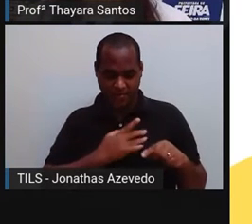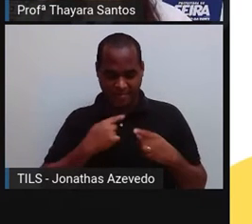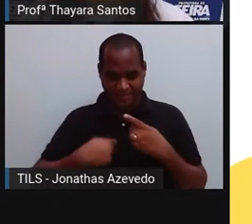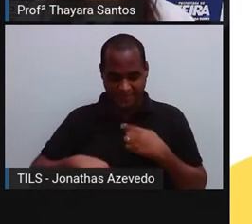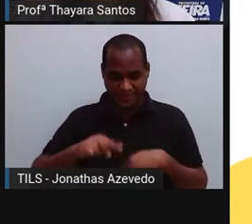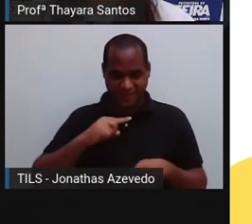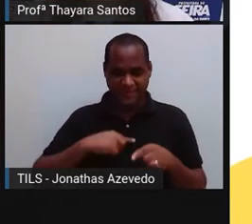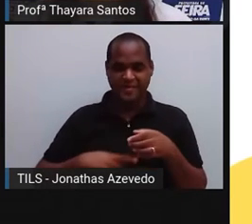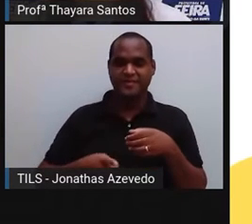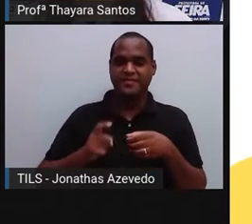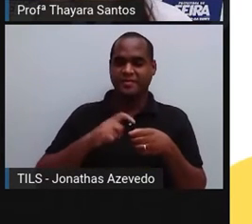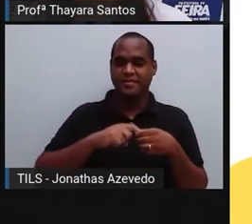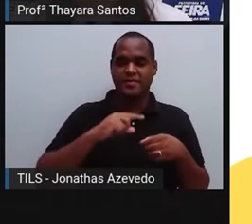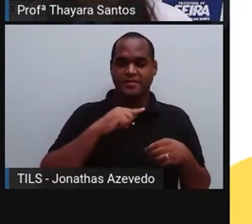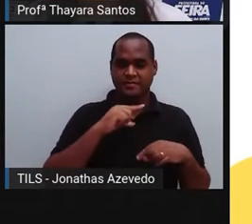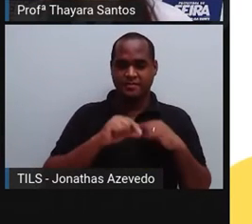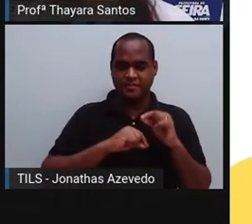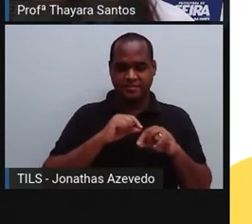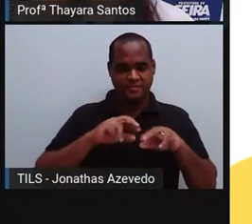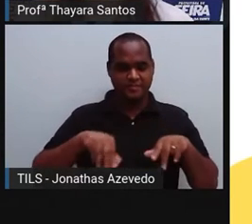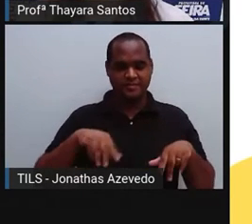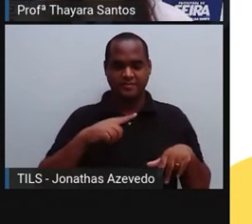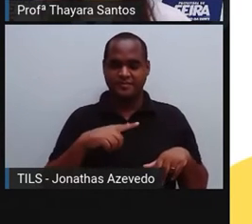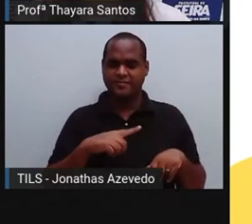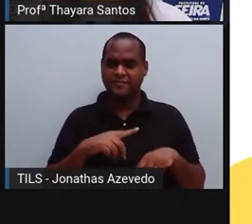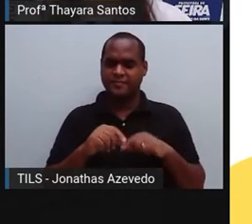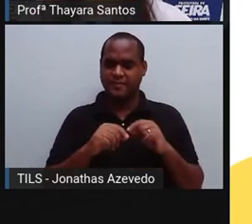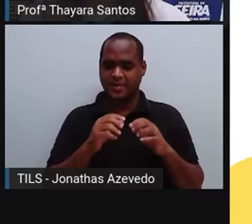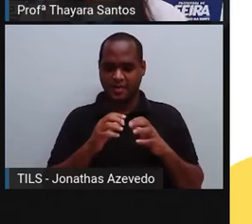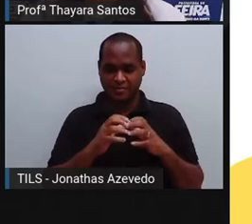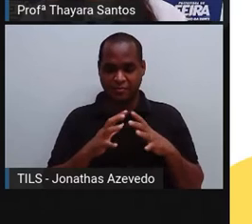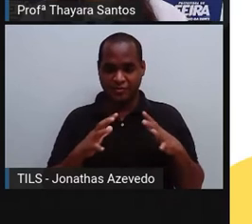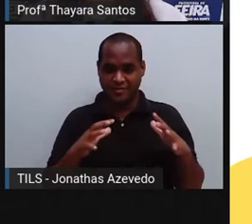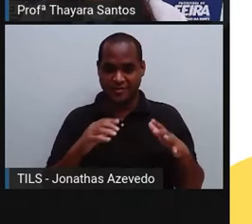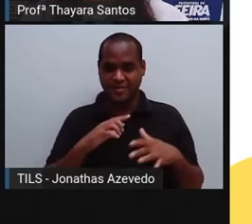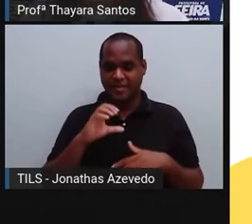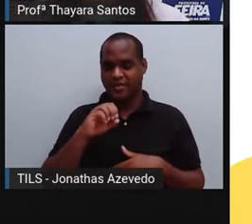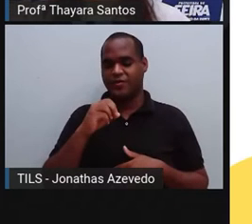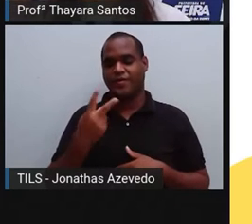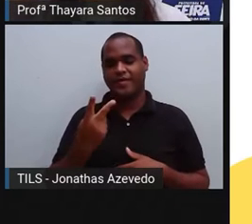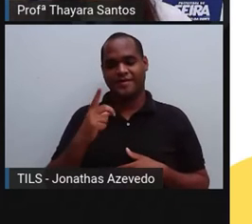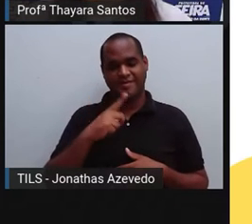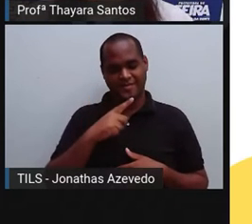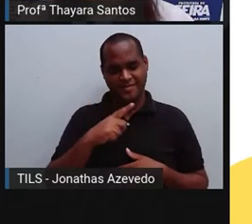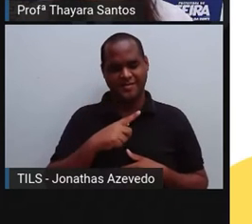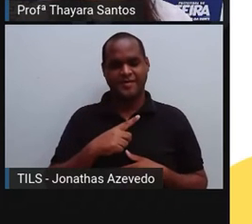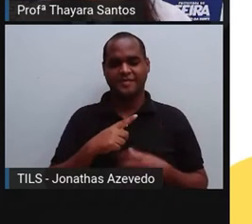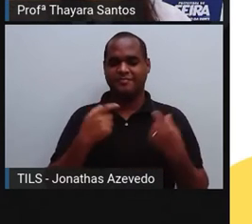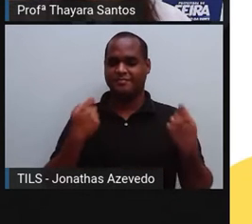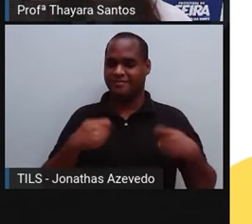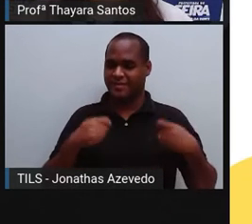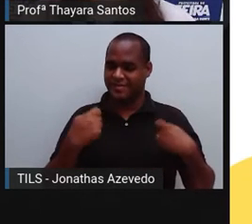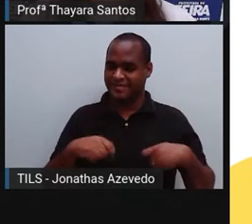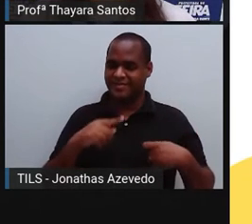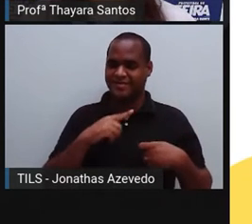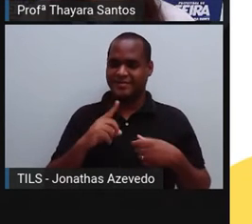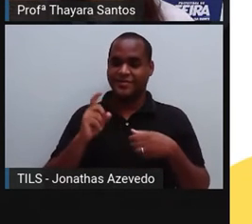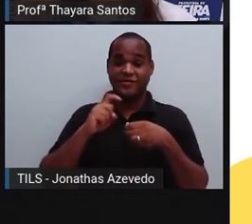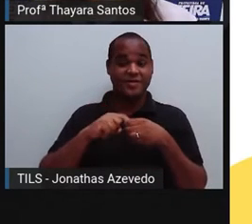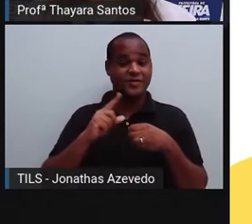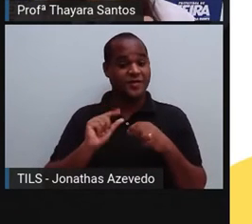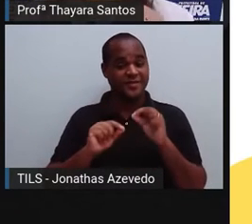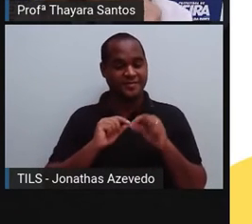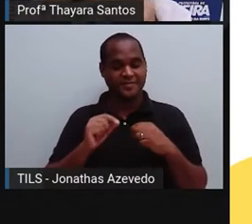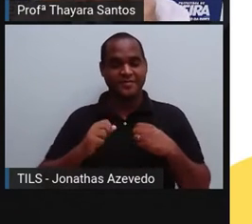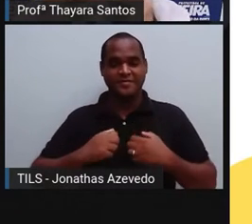coração. Quando esse sangue volta para o coração e está cheio de gás carbônico, ele precisa voltar para o pulmão,